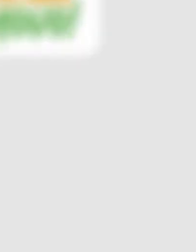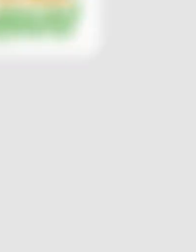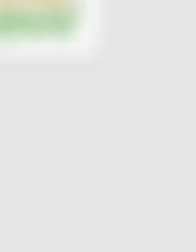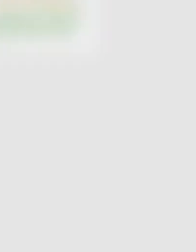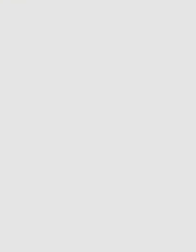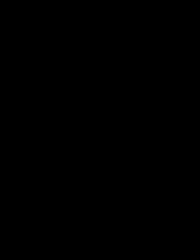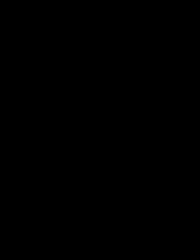Tchau! Tchau!